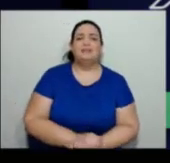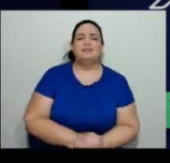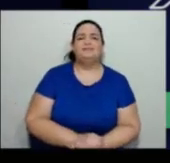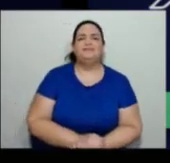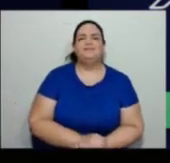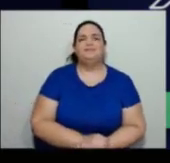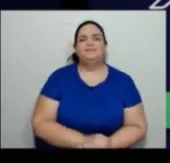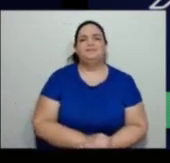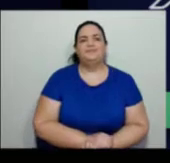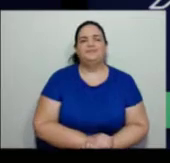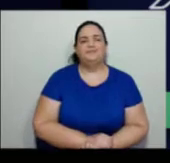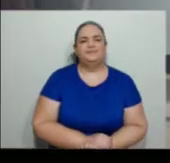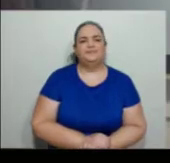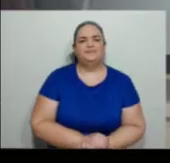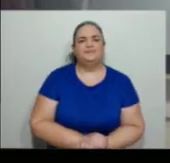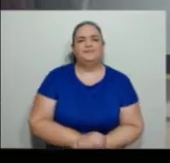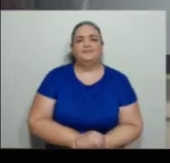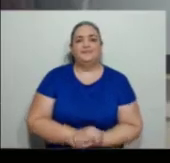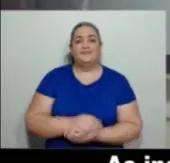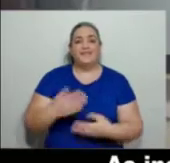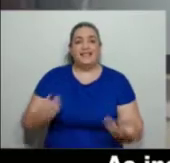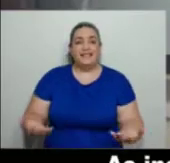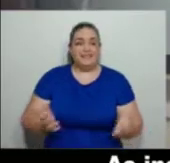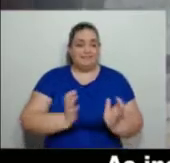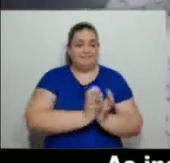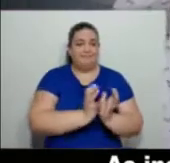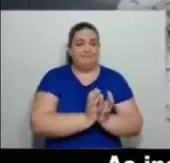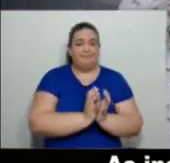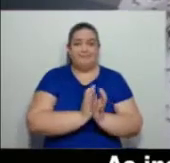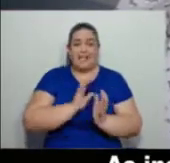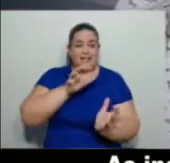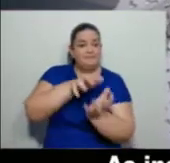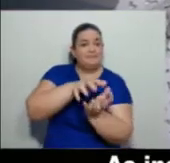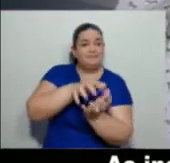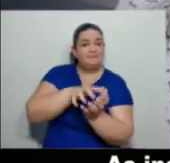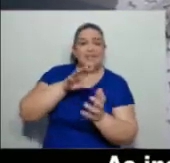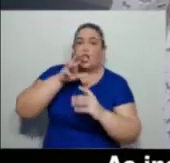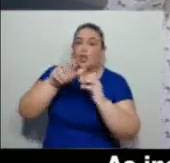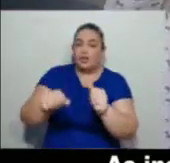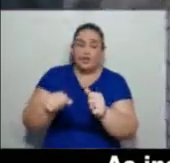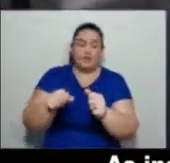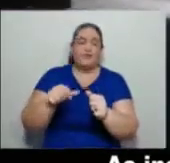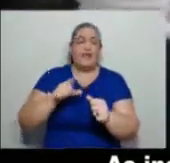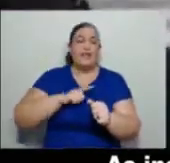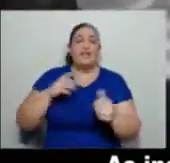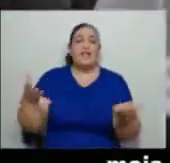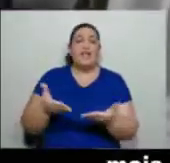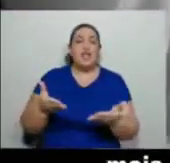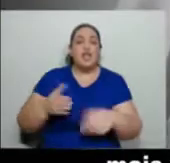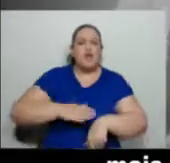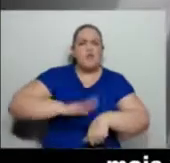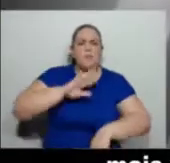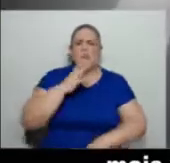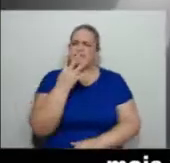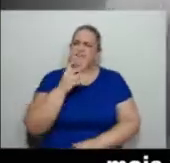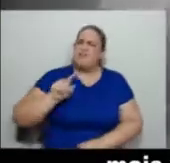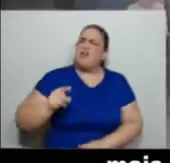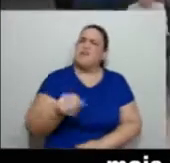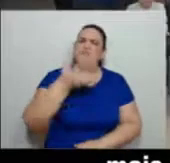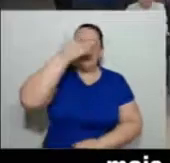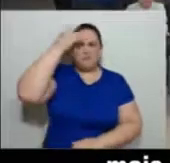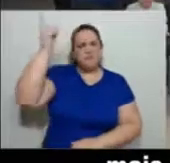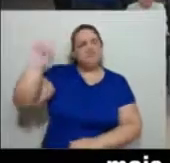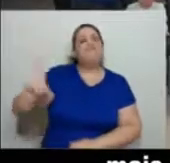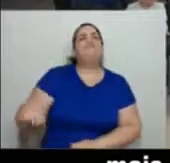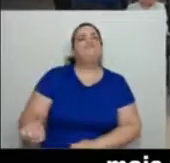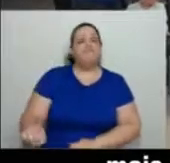Bonito e Aliança. As instituições de todo o estado atendem atualmente mais de 4 mil pessoas